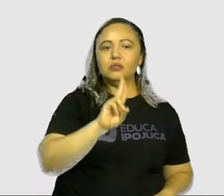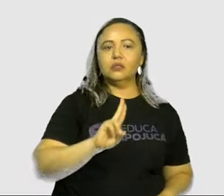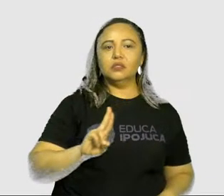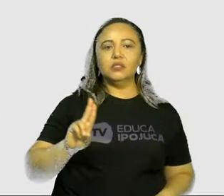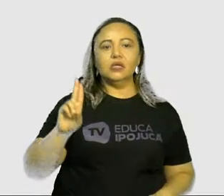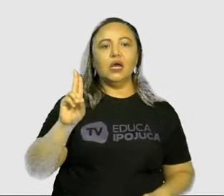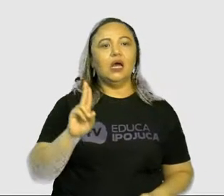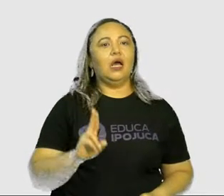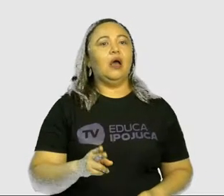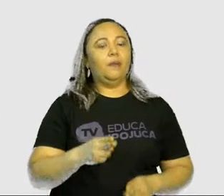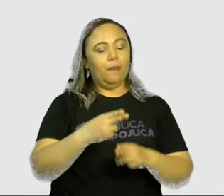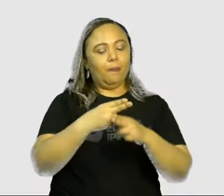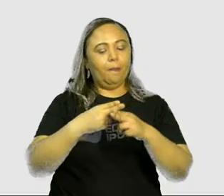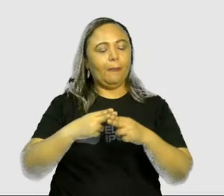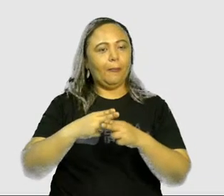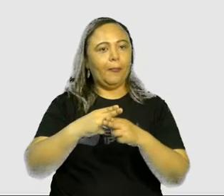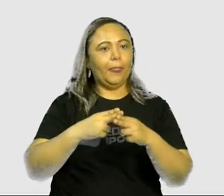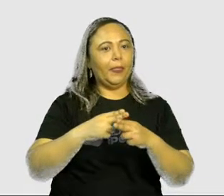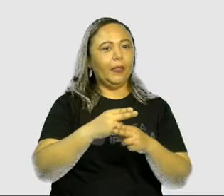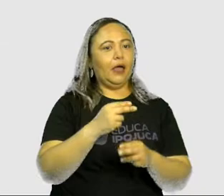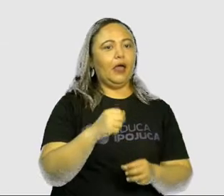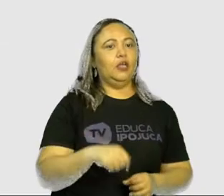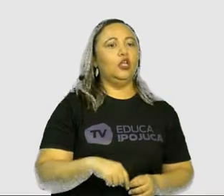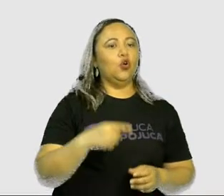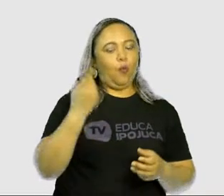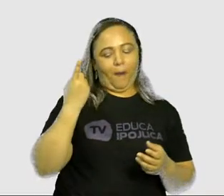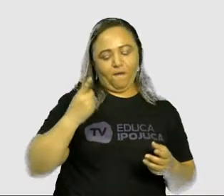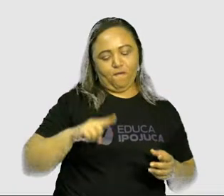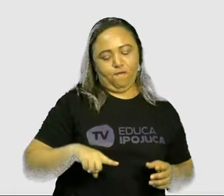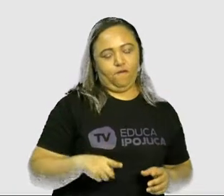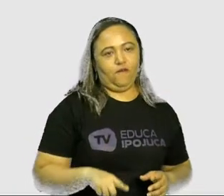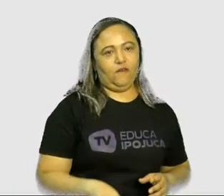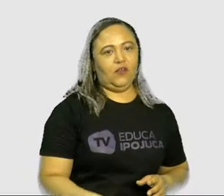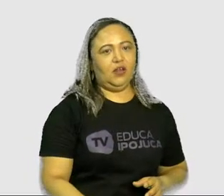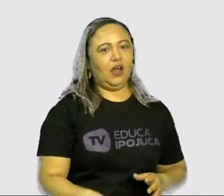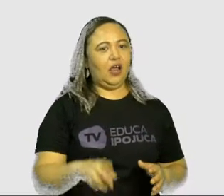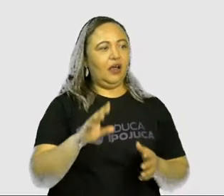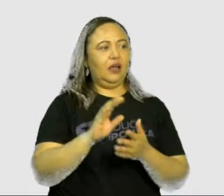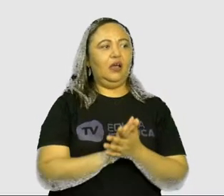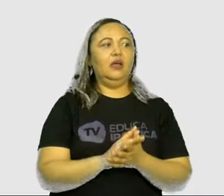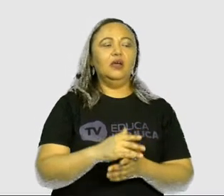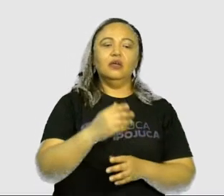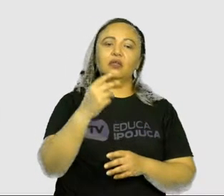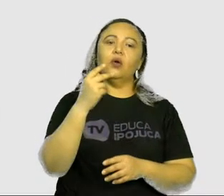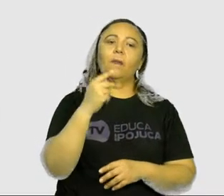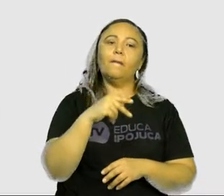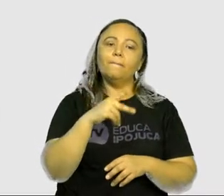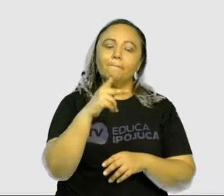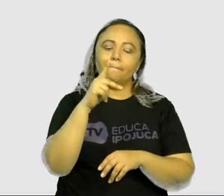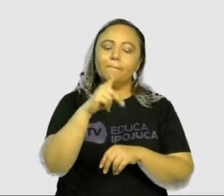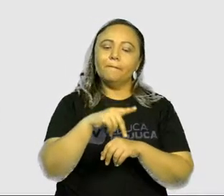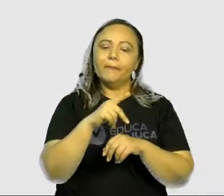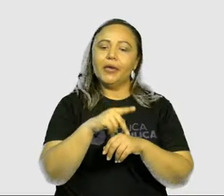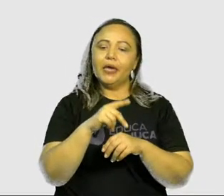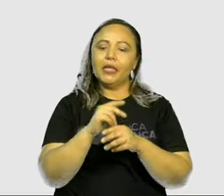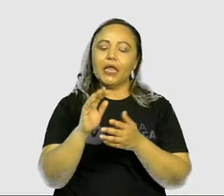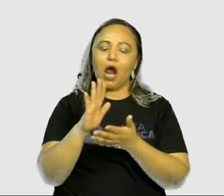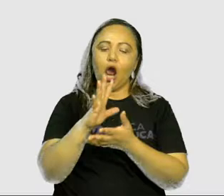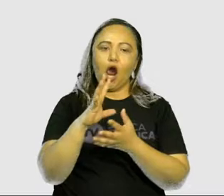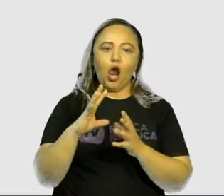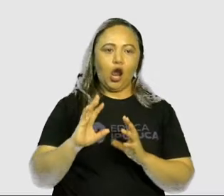corte e perfuração. Então, observa, eles pegavam aquelas pedras que furavam, que eram redondinhas,